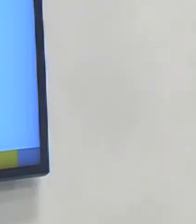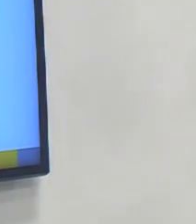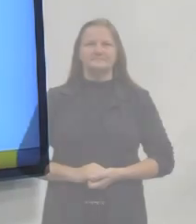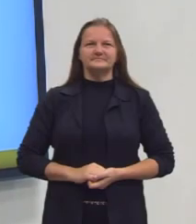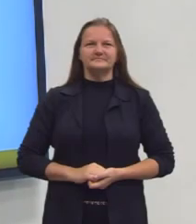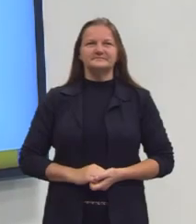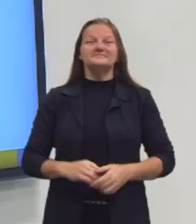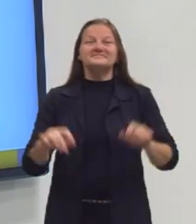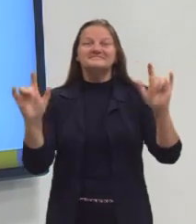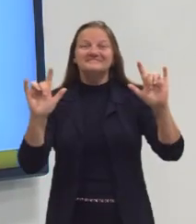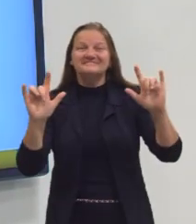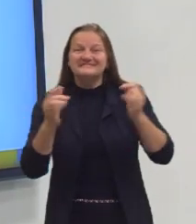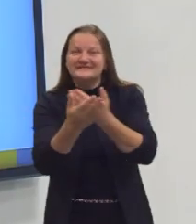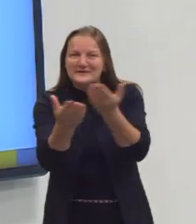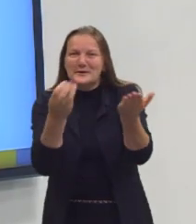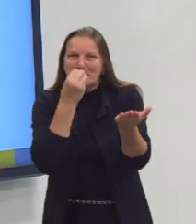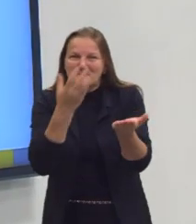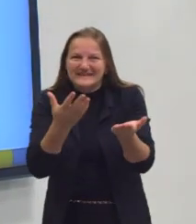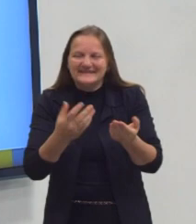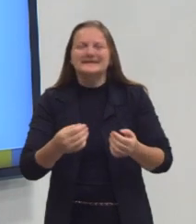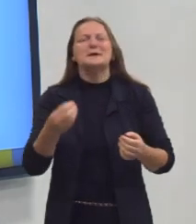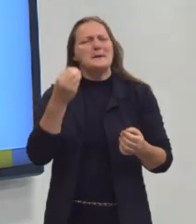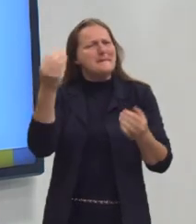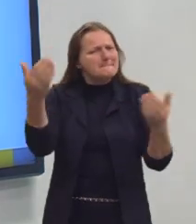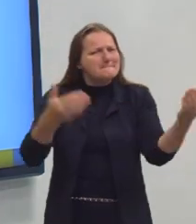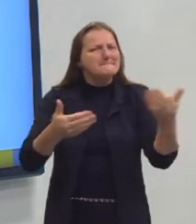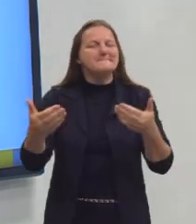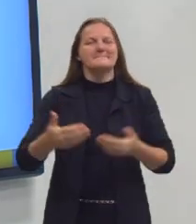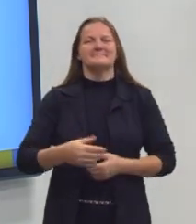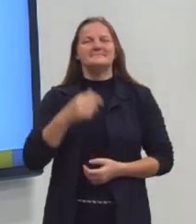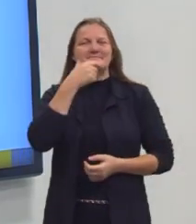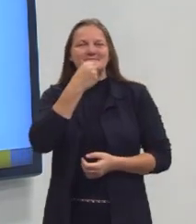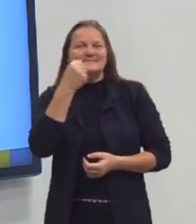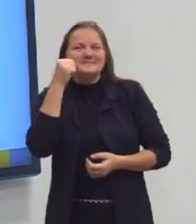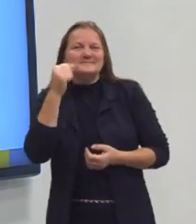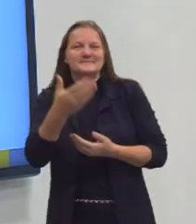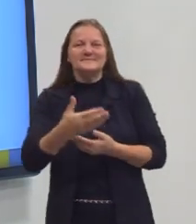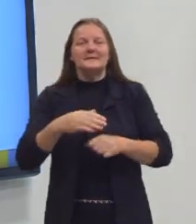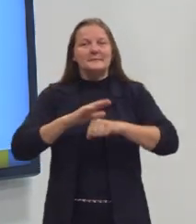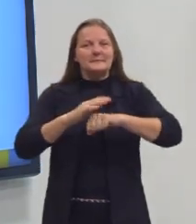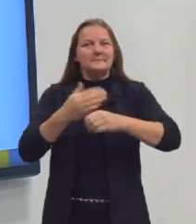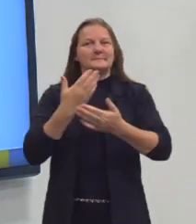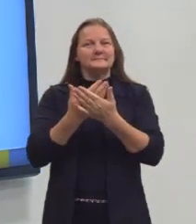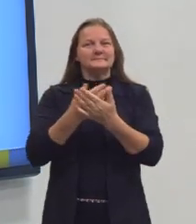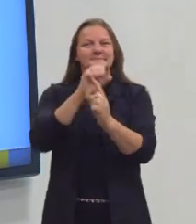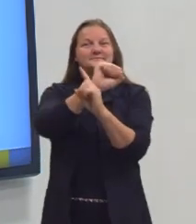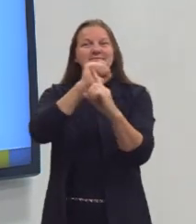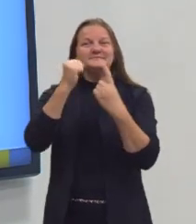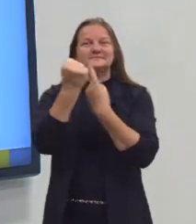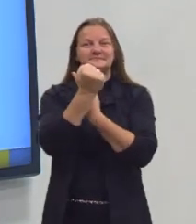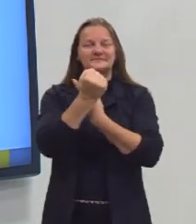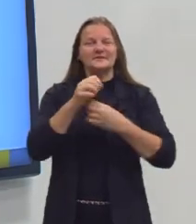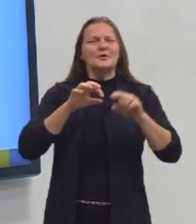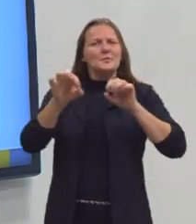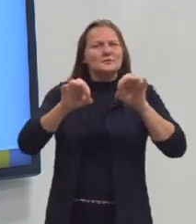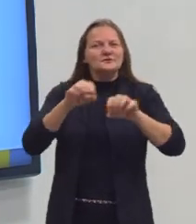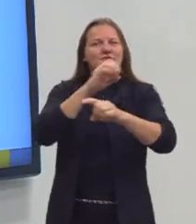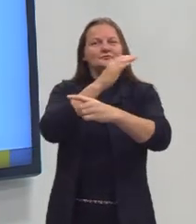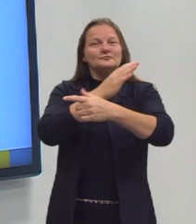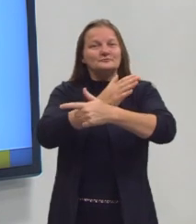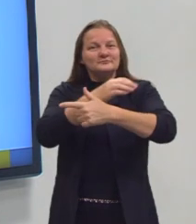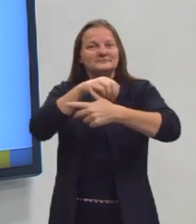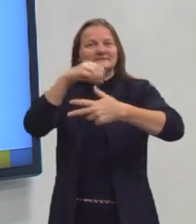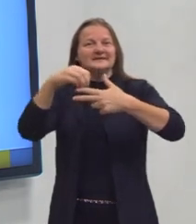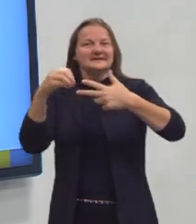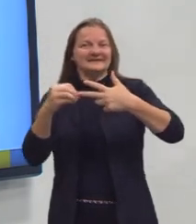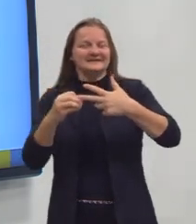E aí minha galera, tudo bem? Sejam todos bem-vindos, todas bem-vindas para mais uma aula de sociologia do projeto Pré